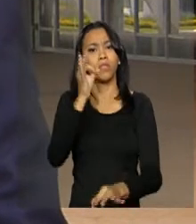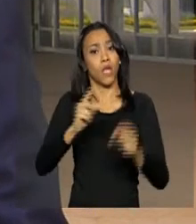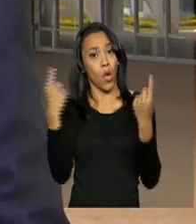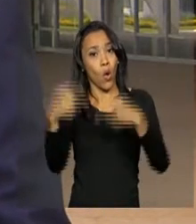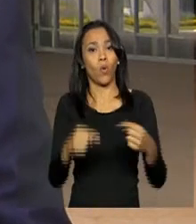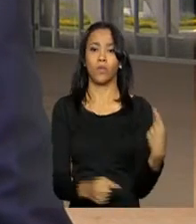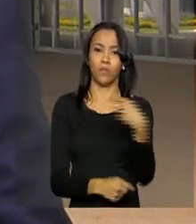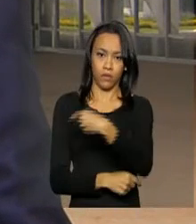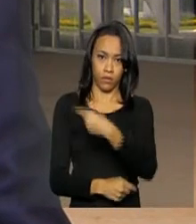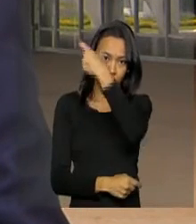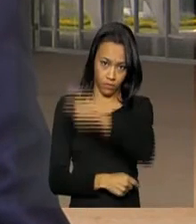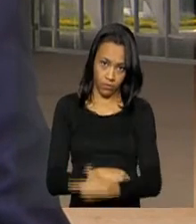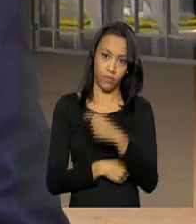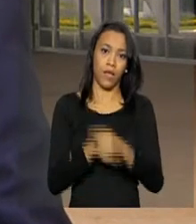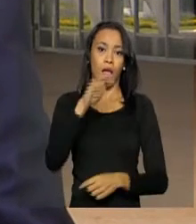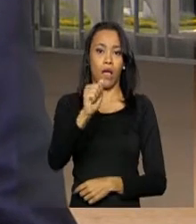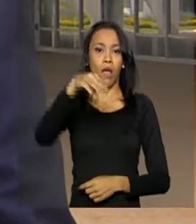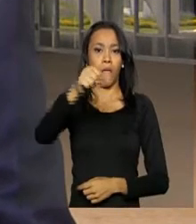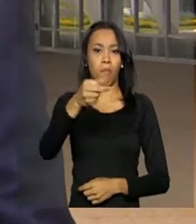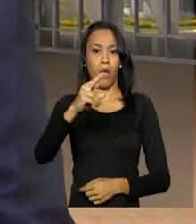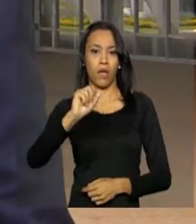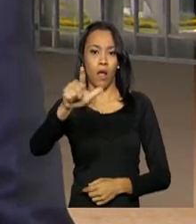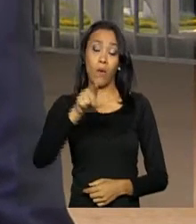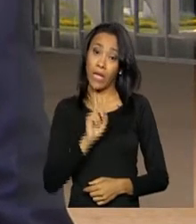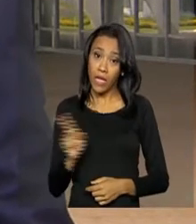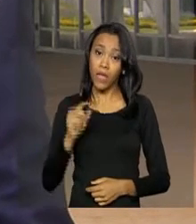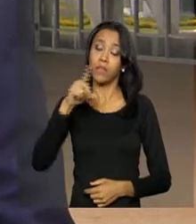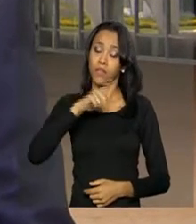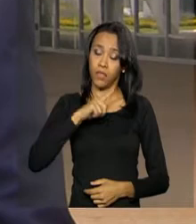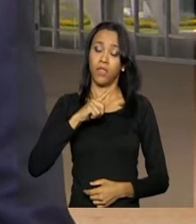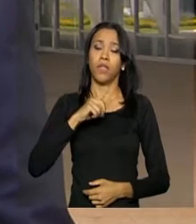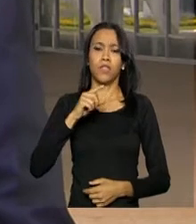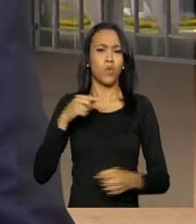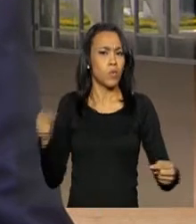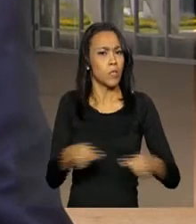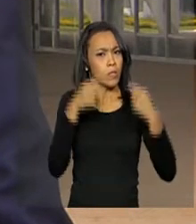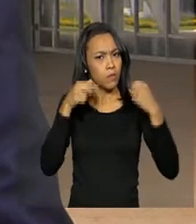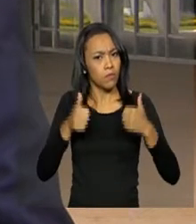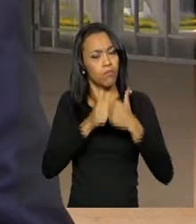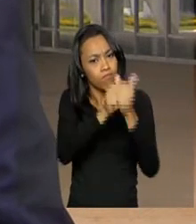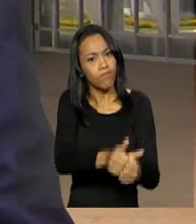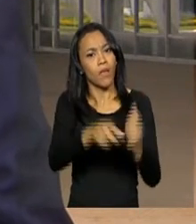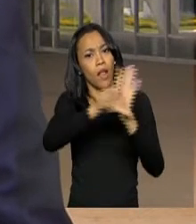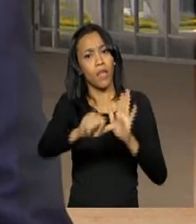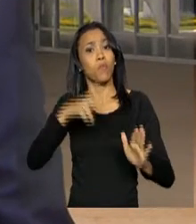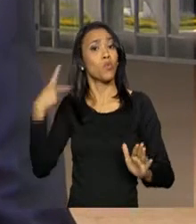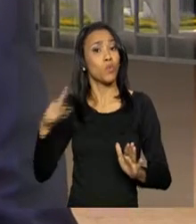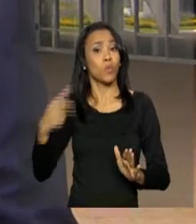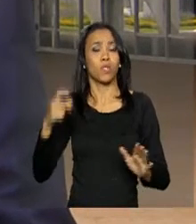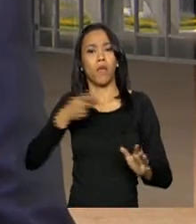contra o senhor Delcídio do Amaral para que ele seja responsabilizado, na forma da lei, por todas as suas declarações